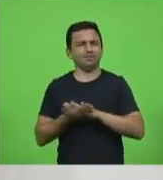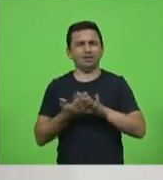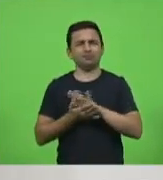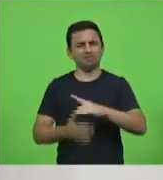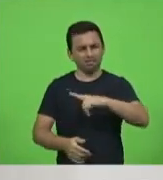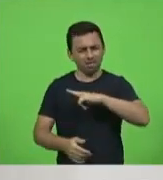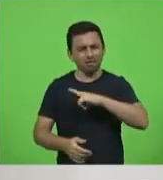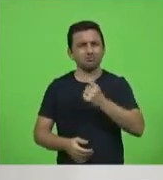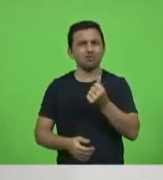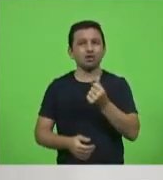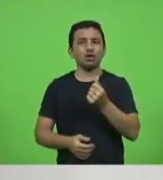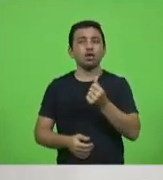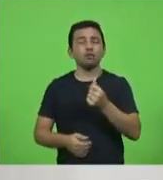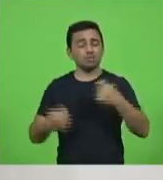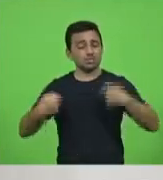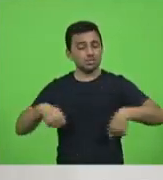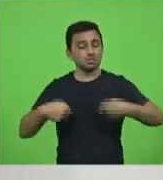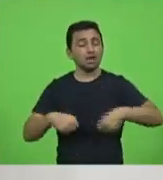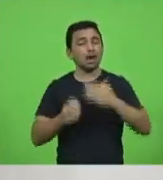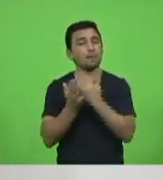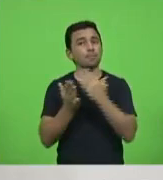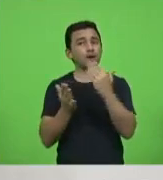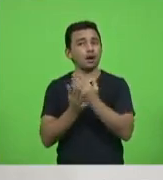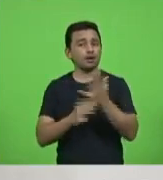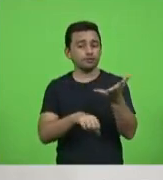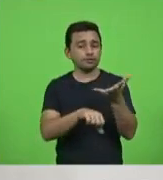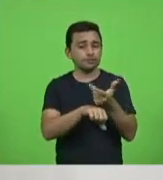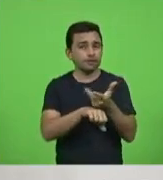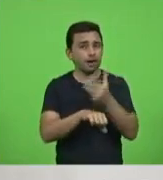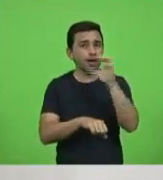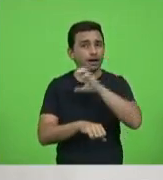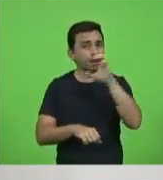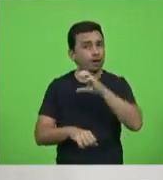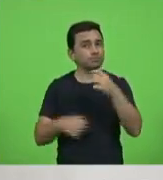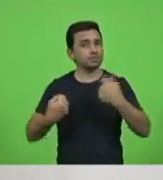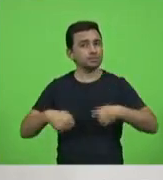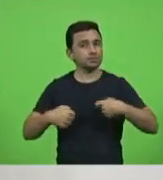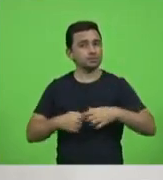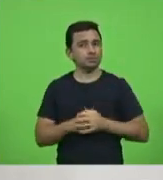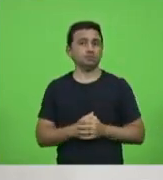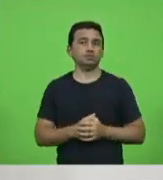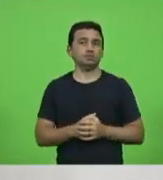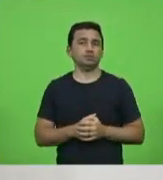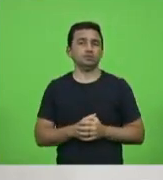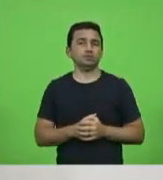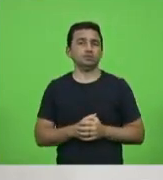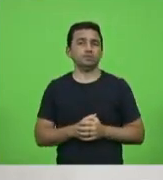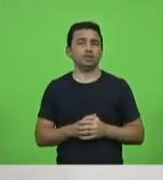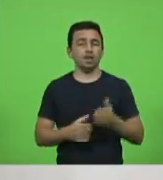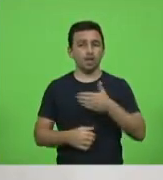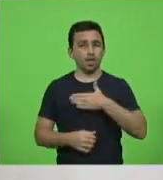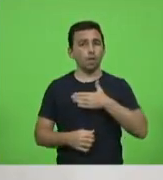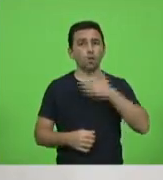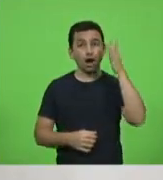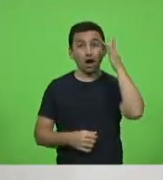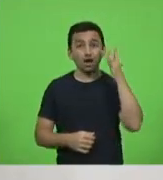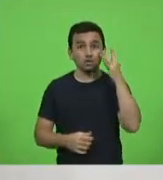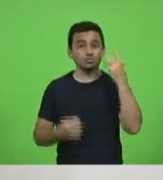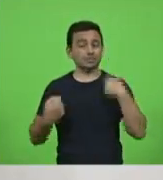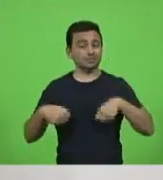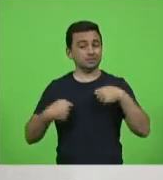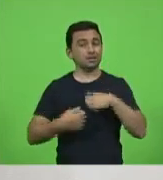da agilidade para a execução dessas obras. E uma alternativa, em meu ver, é contar com o apoio